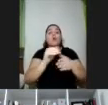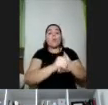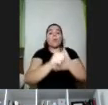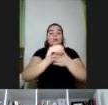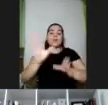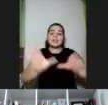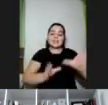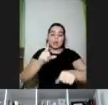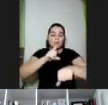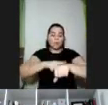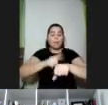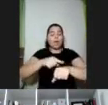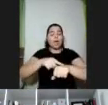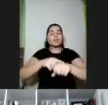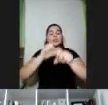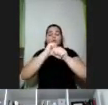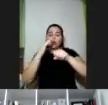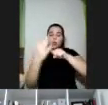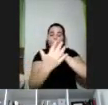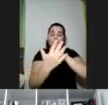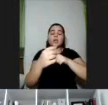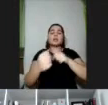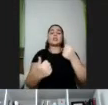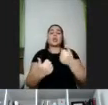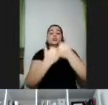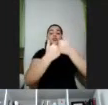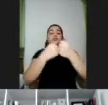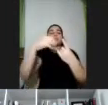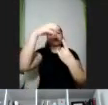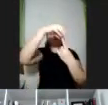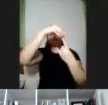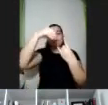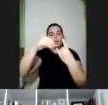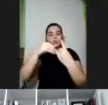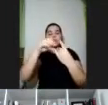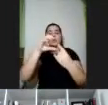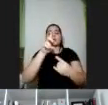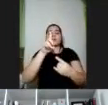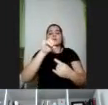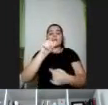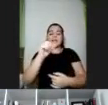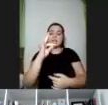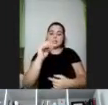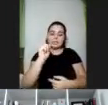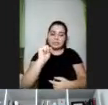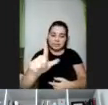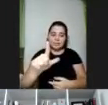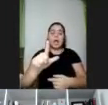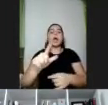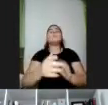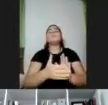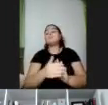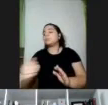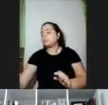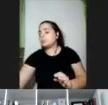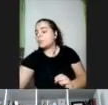o patrocínio da Fiocruz, né? Por um edital para organizações da sociedade civil engajadas no